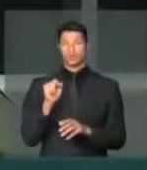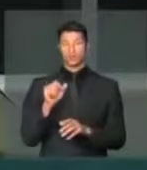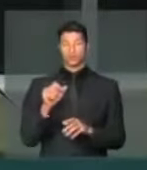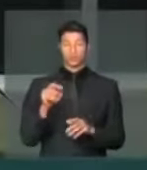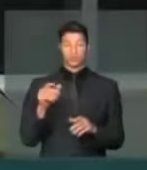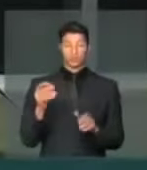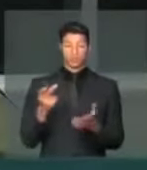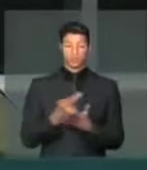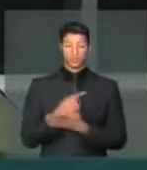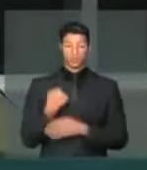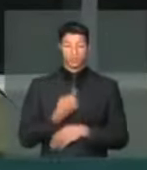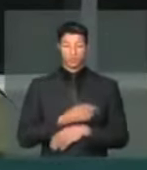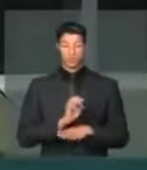ocorra no nosso Estado. Obrigado.